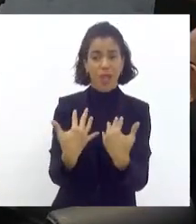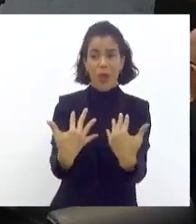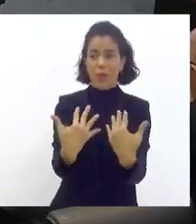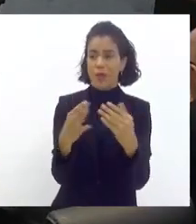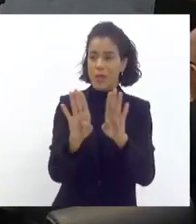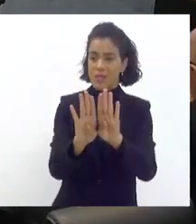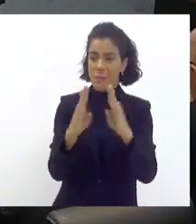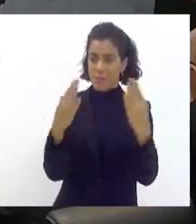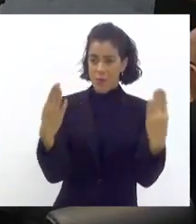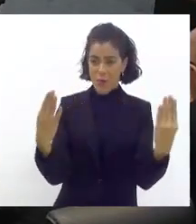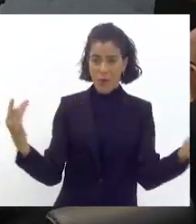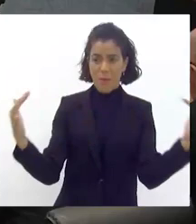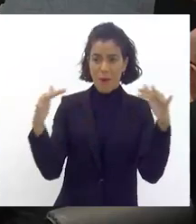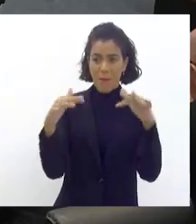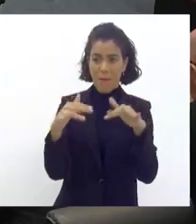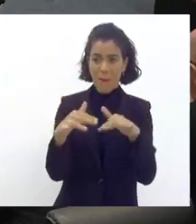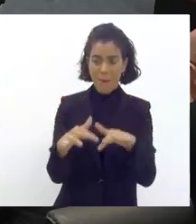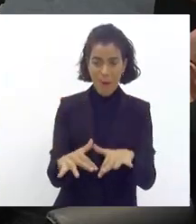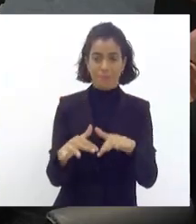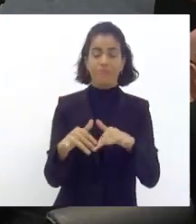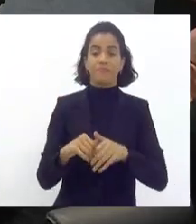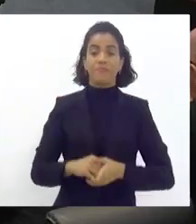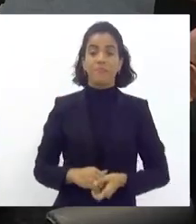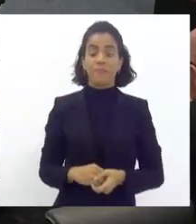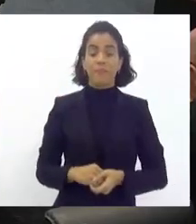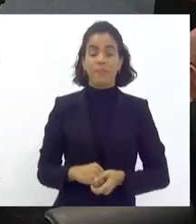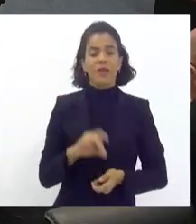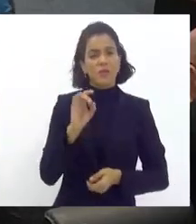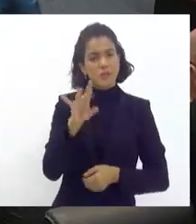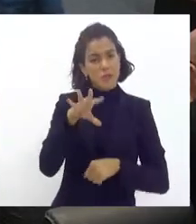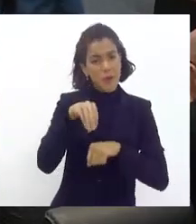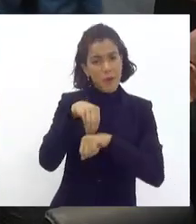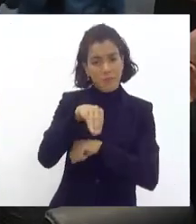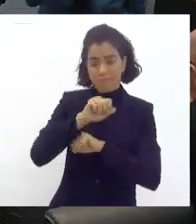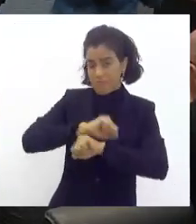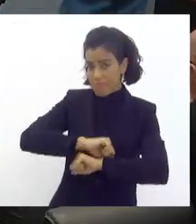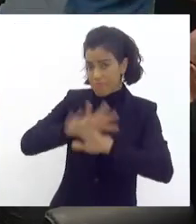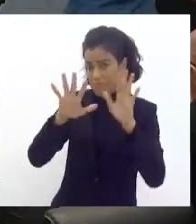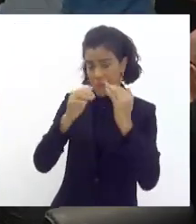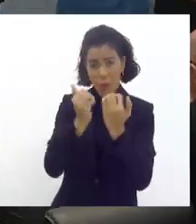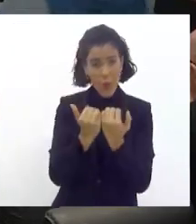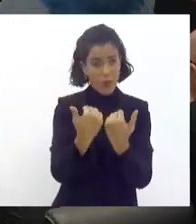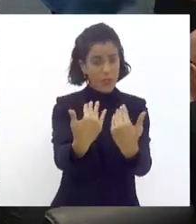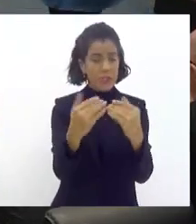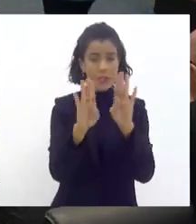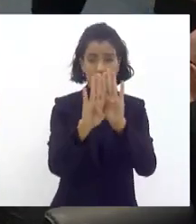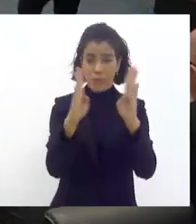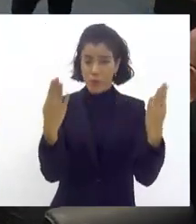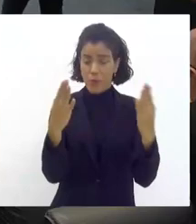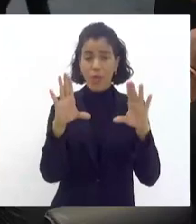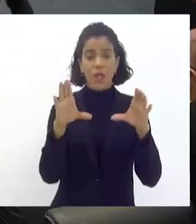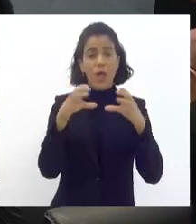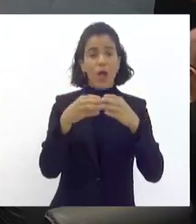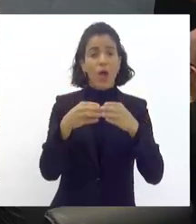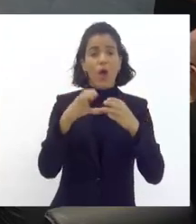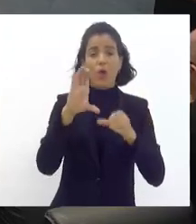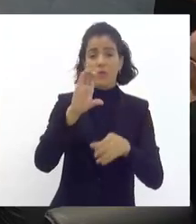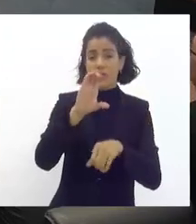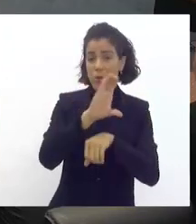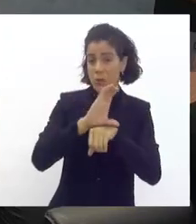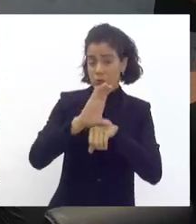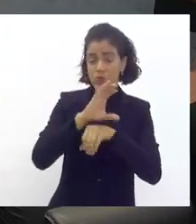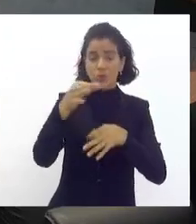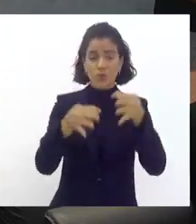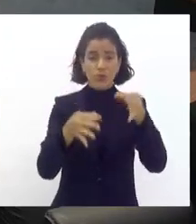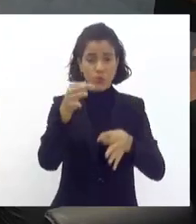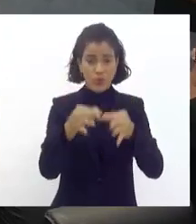ganha corpo com as comissões temáticas funcionando. Só para deixar claro, é uma audiência pública da Comissão de Constituição e Justiça, da Comissão de